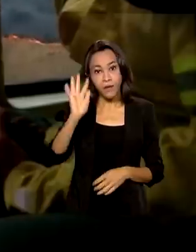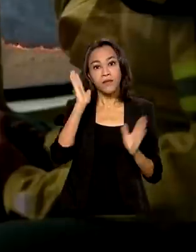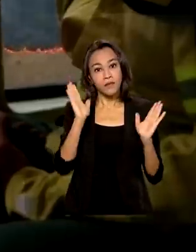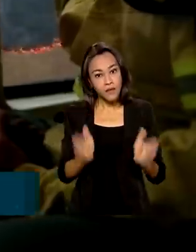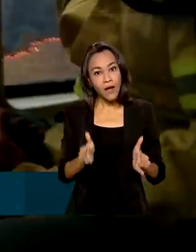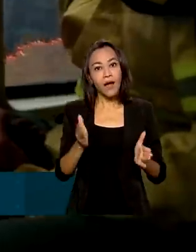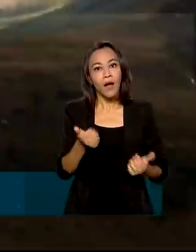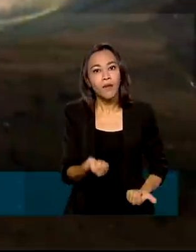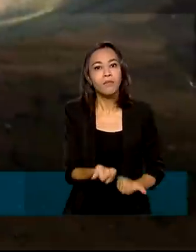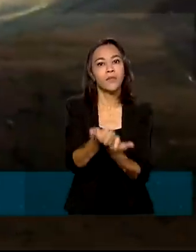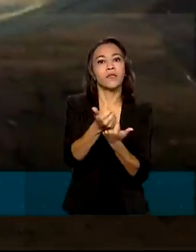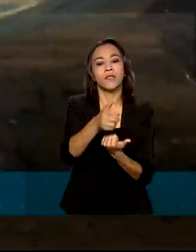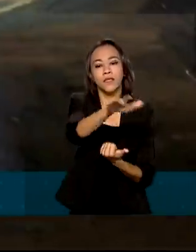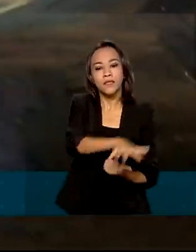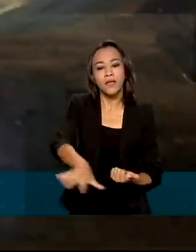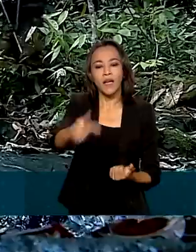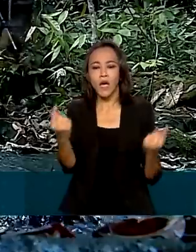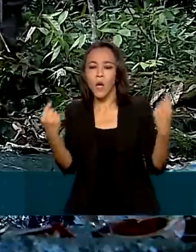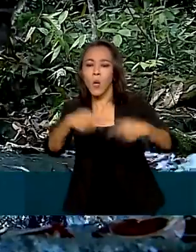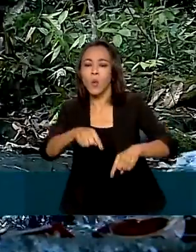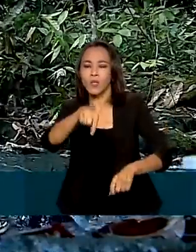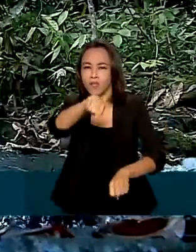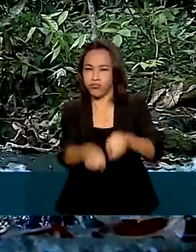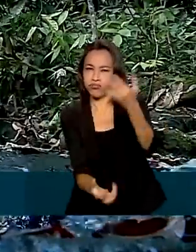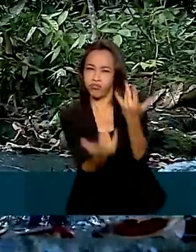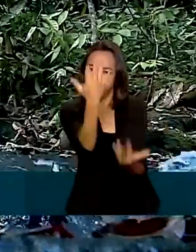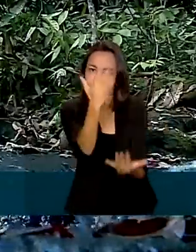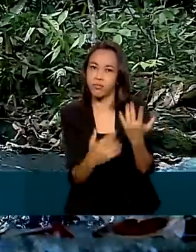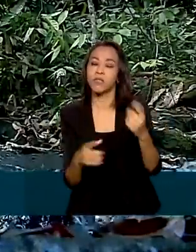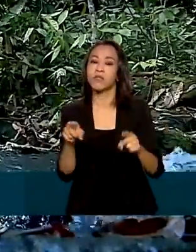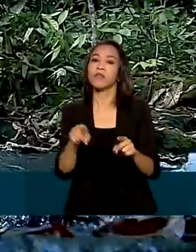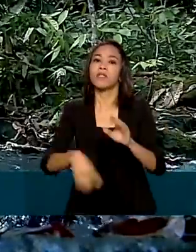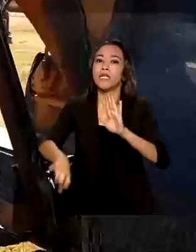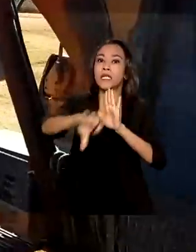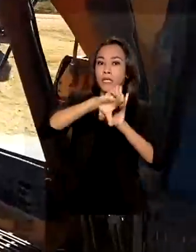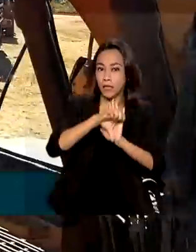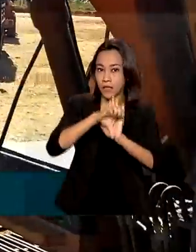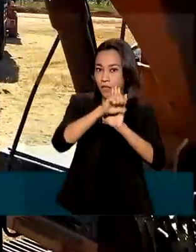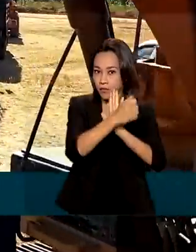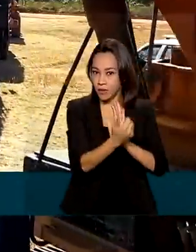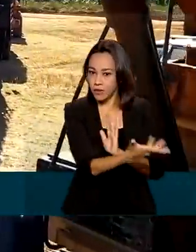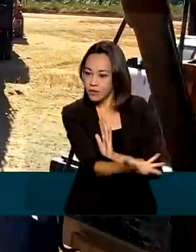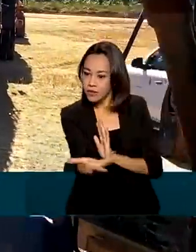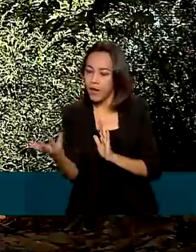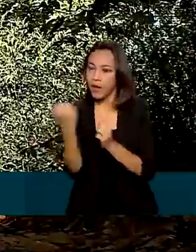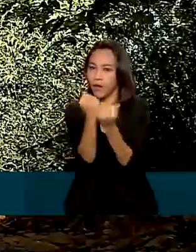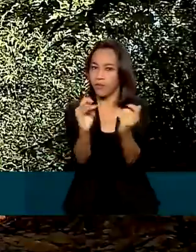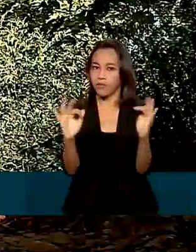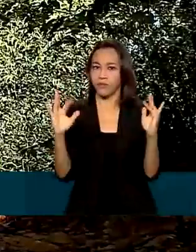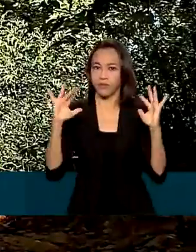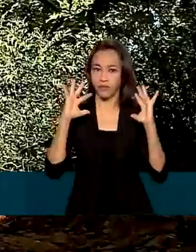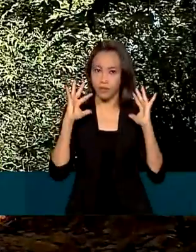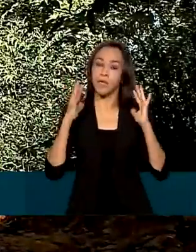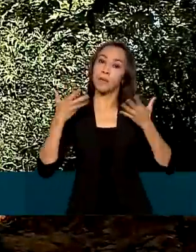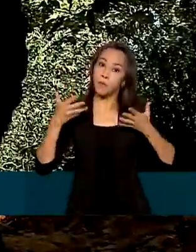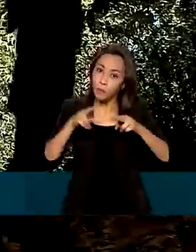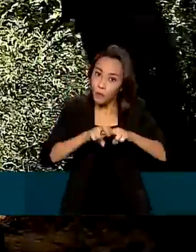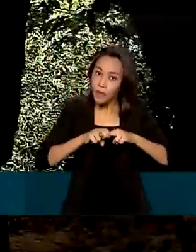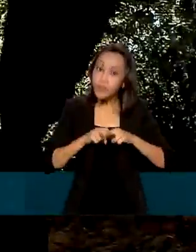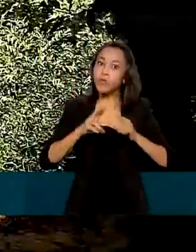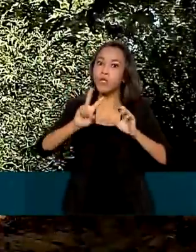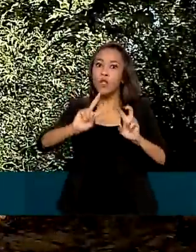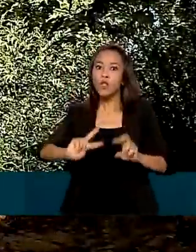combate a incêndios florestais e na prevenção, repressão e investigação de crimes ambientais. Para isso,